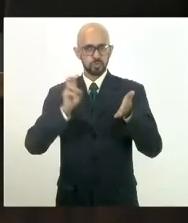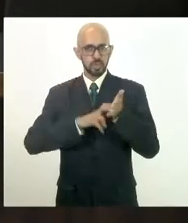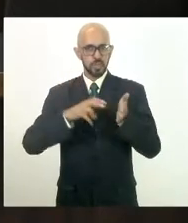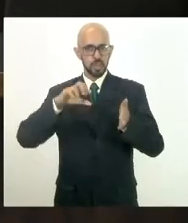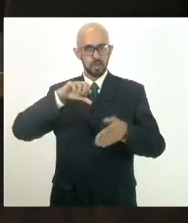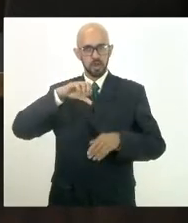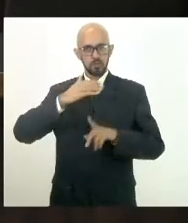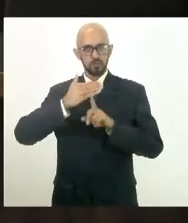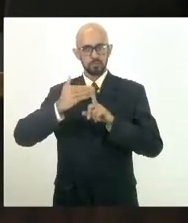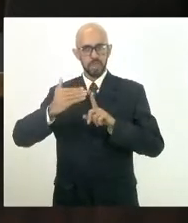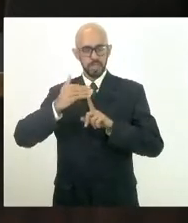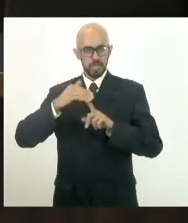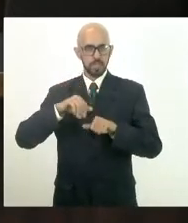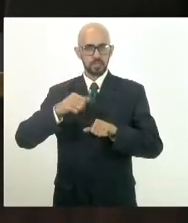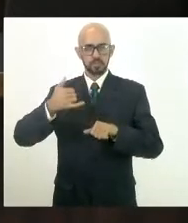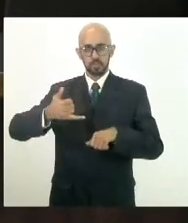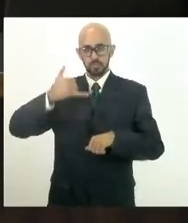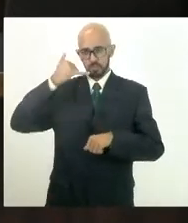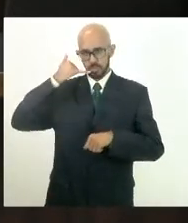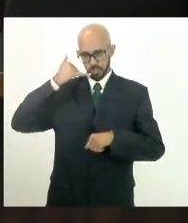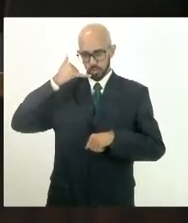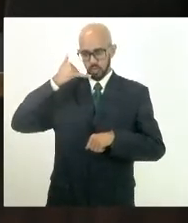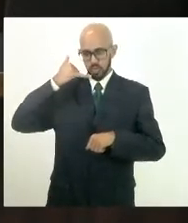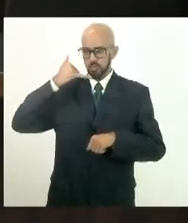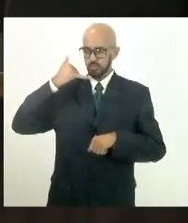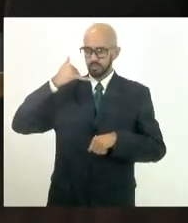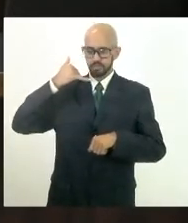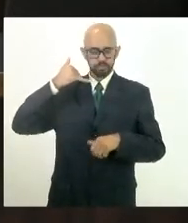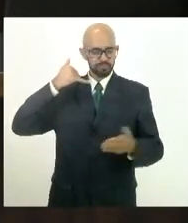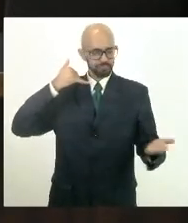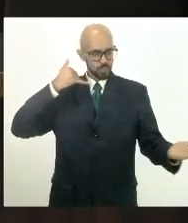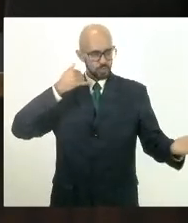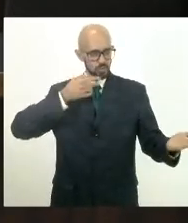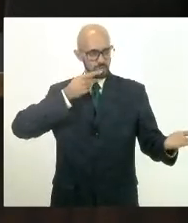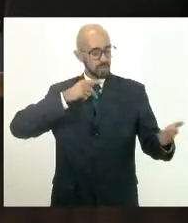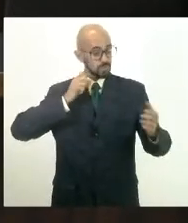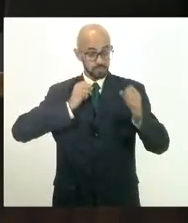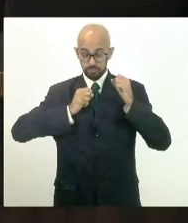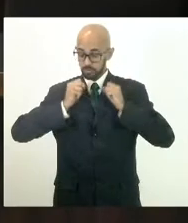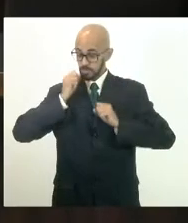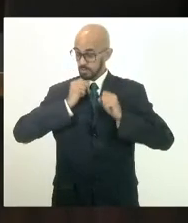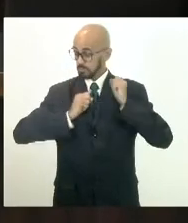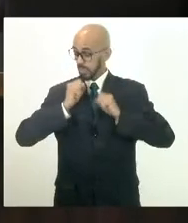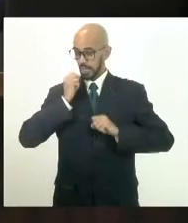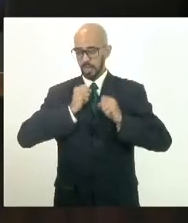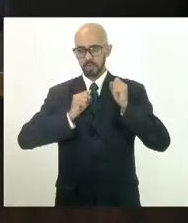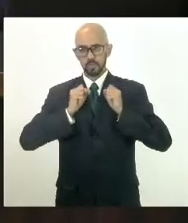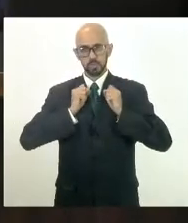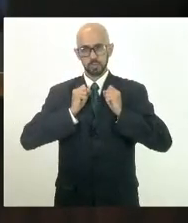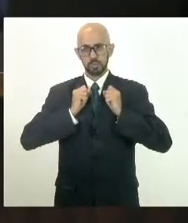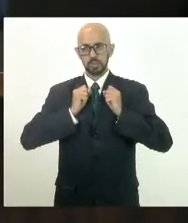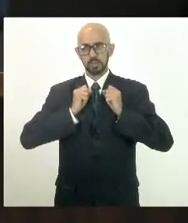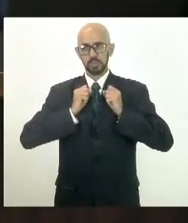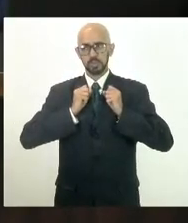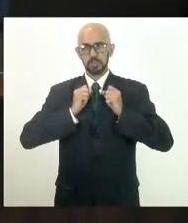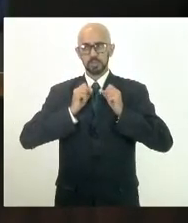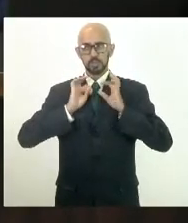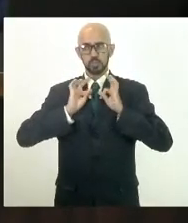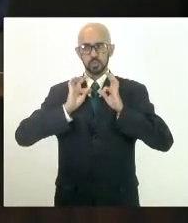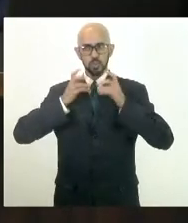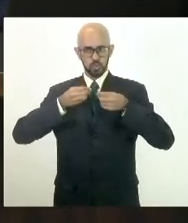a Vossa Excelência me ligou, me chamou muito desesperado naquele momento e todos aqui